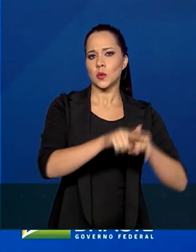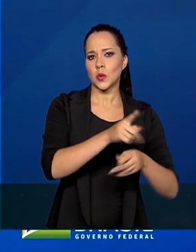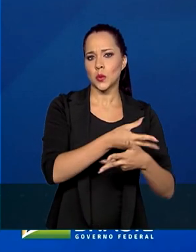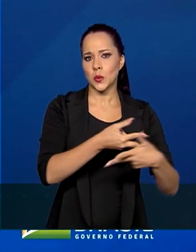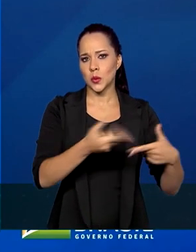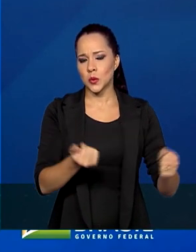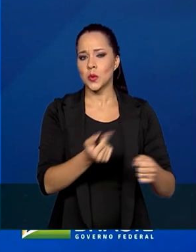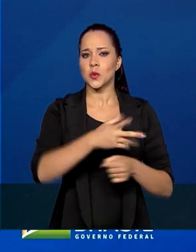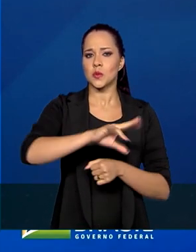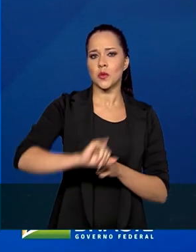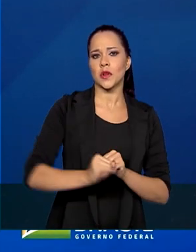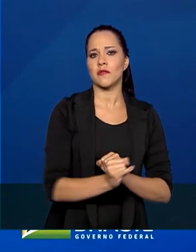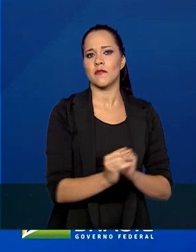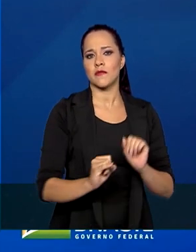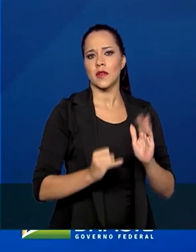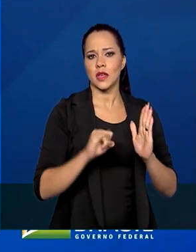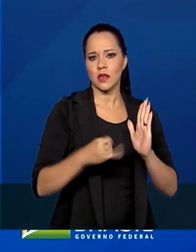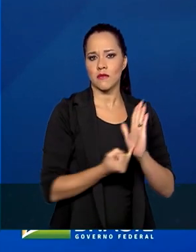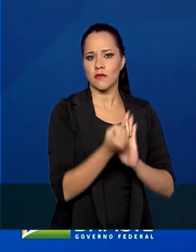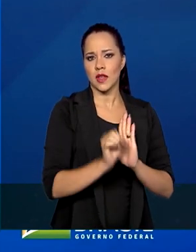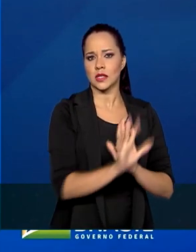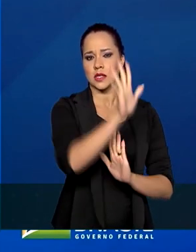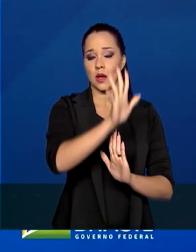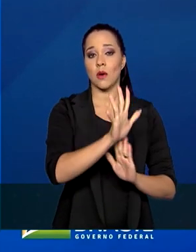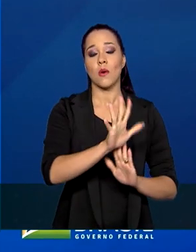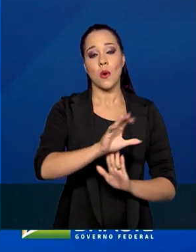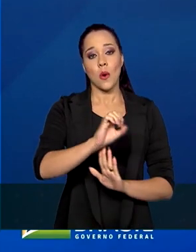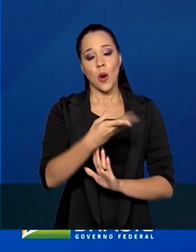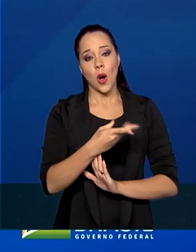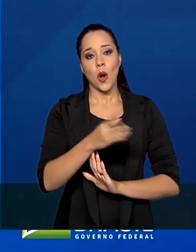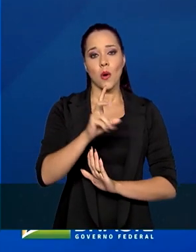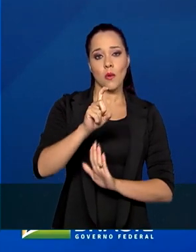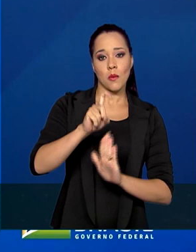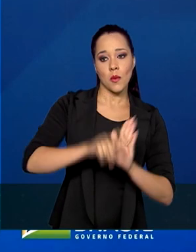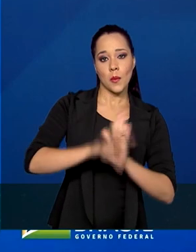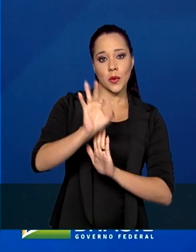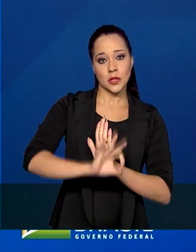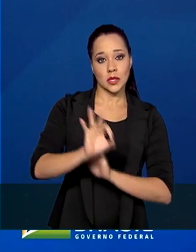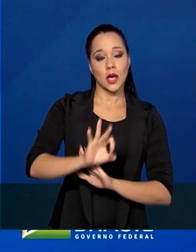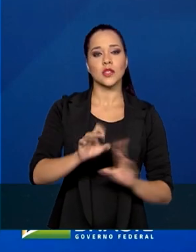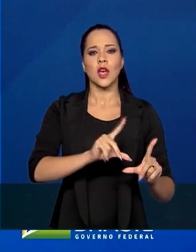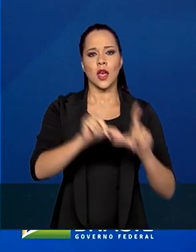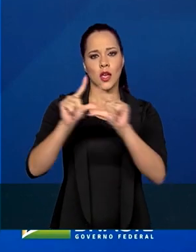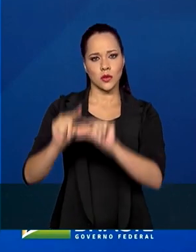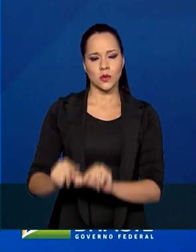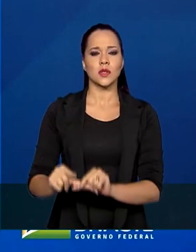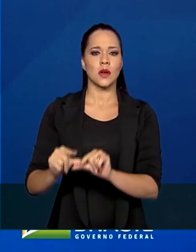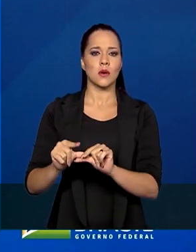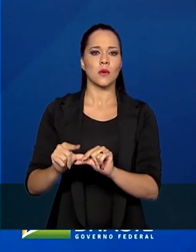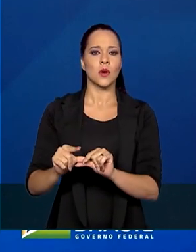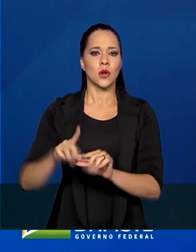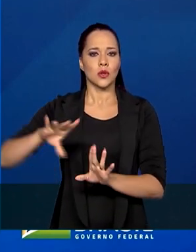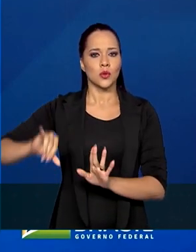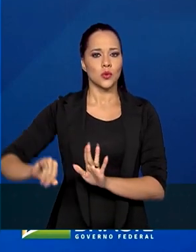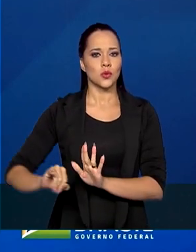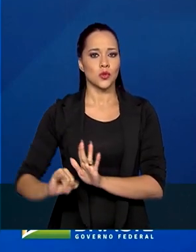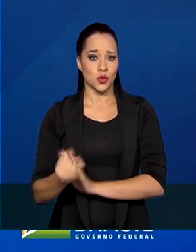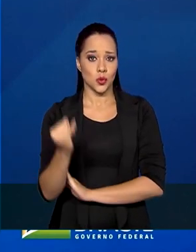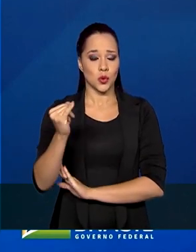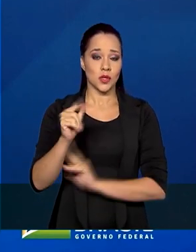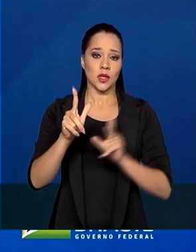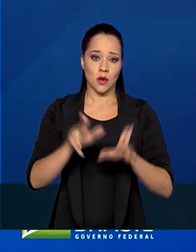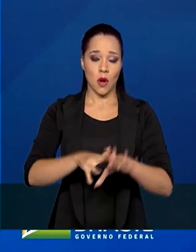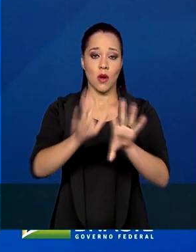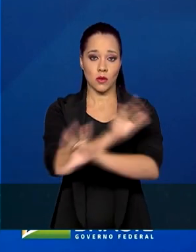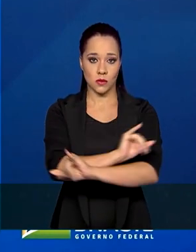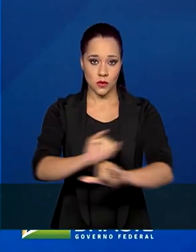corrigidos por inflação e a taxa pré-redução da taxa de juros, como a gente acabou